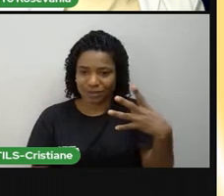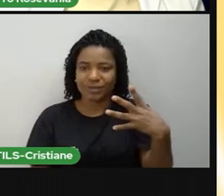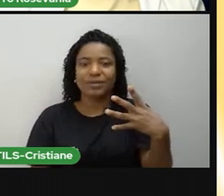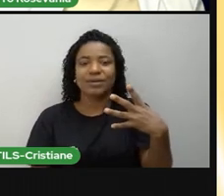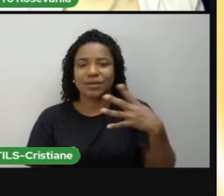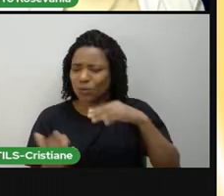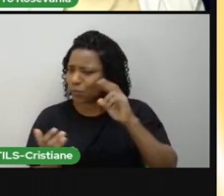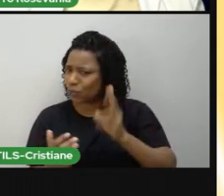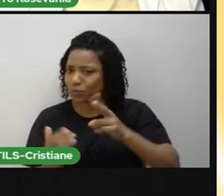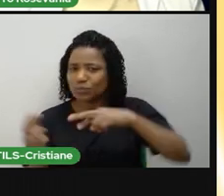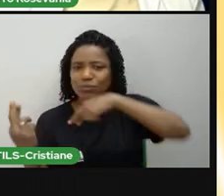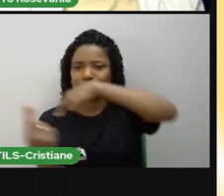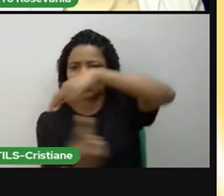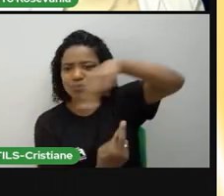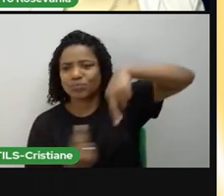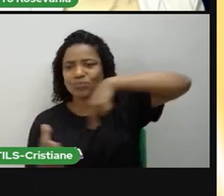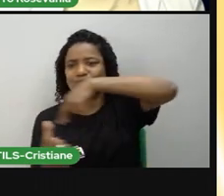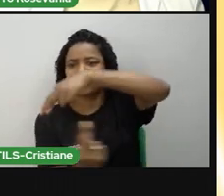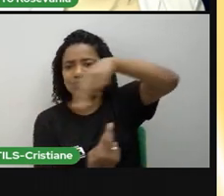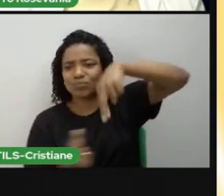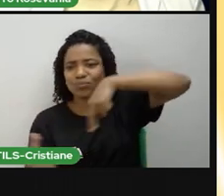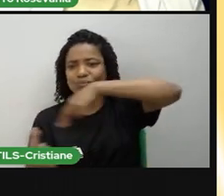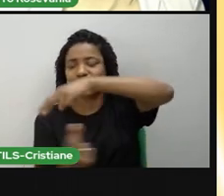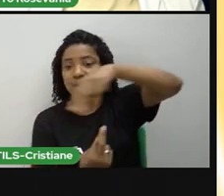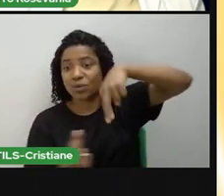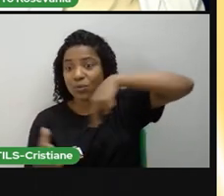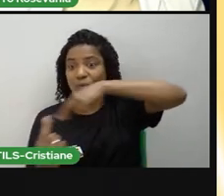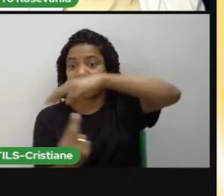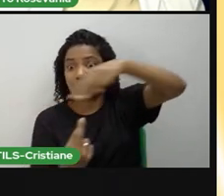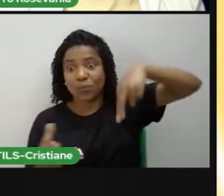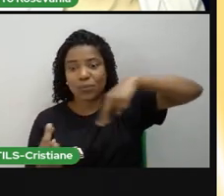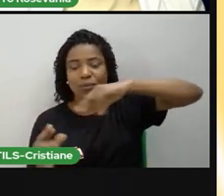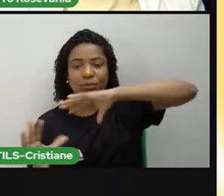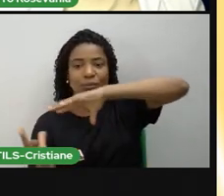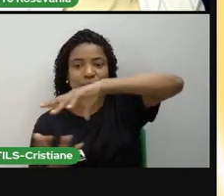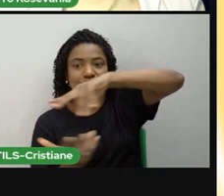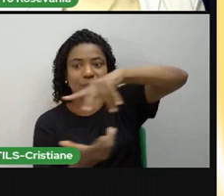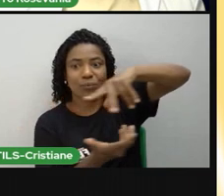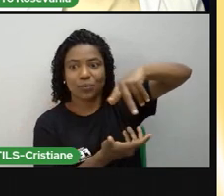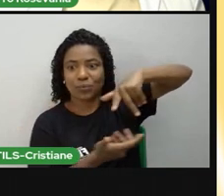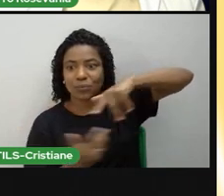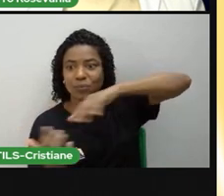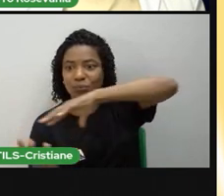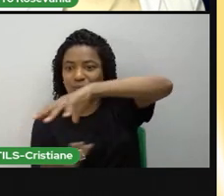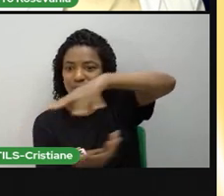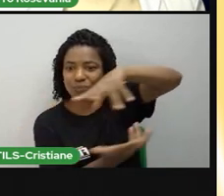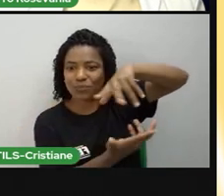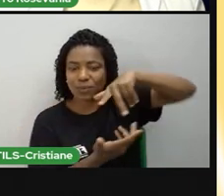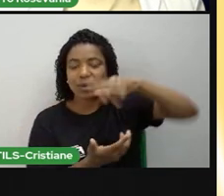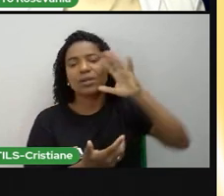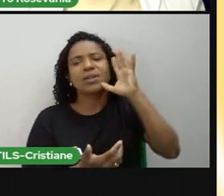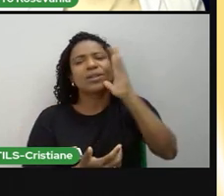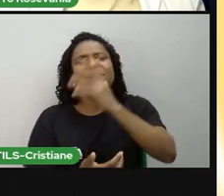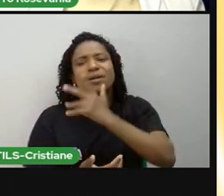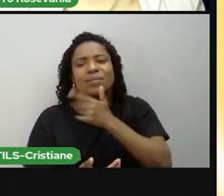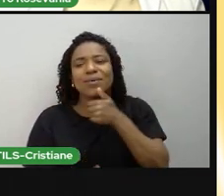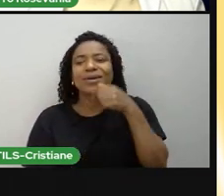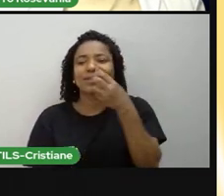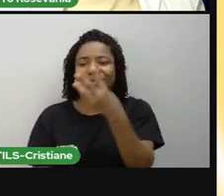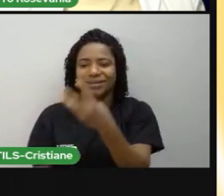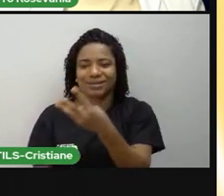torno do Sol e leva 365